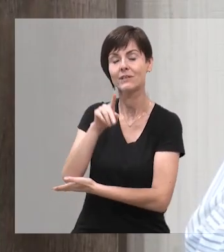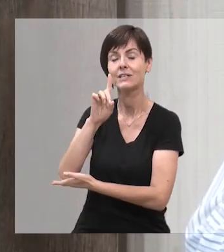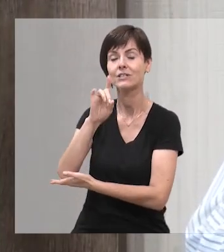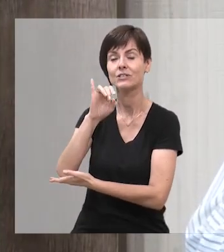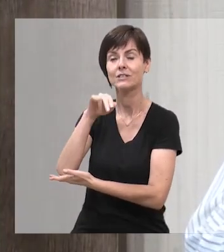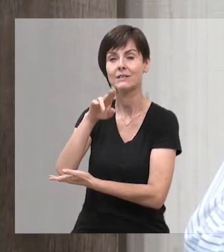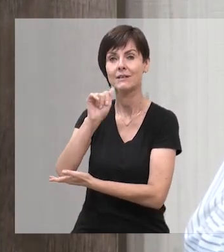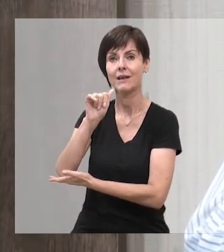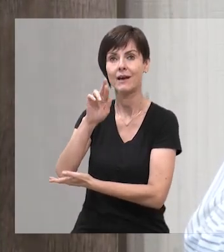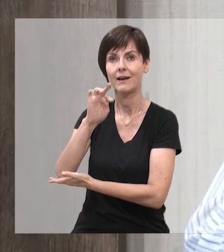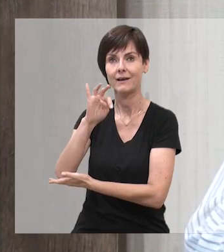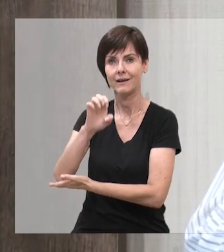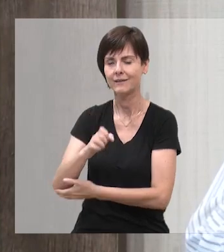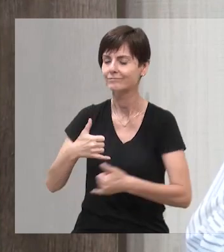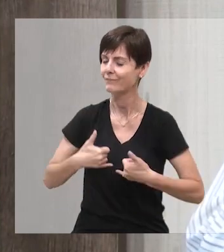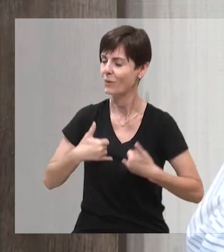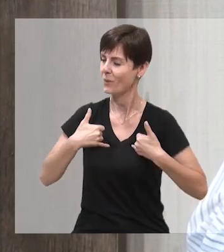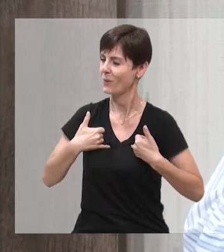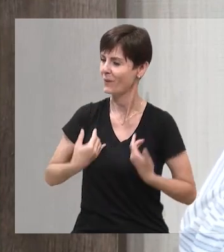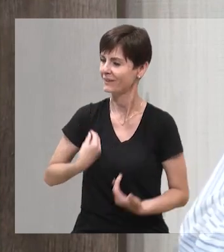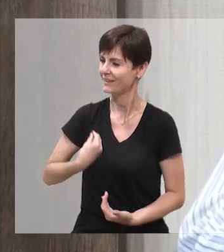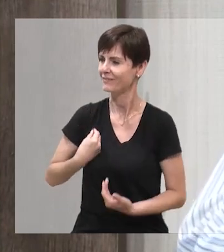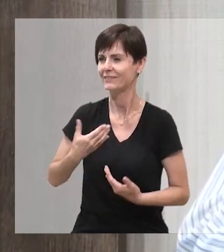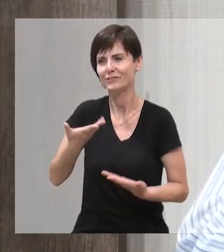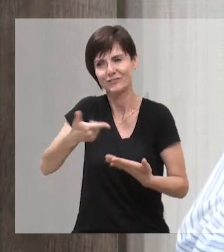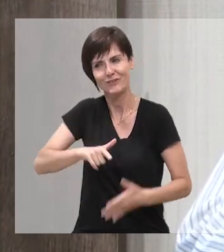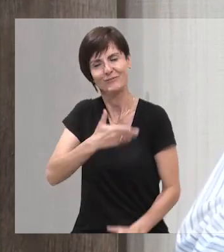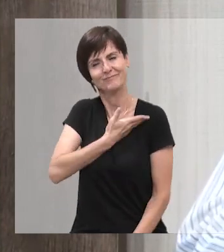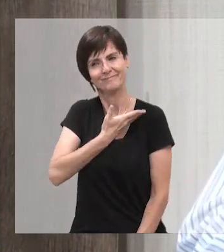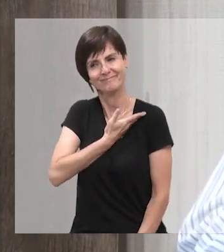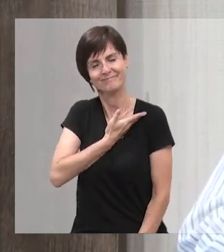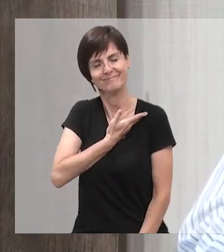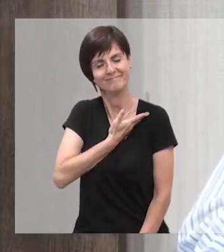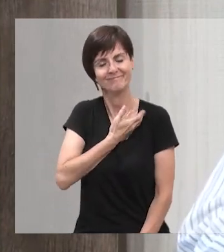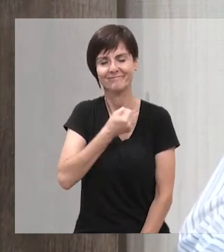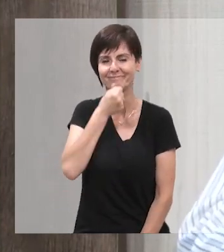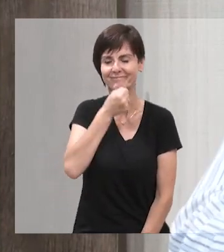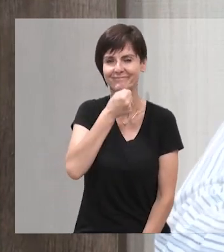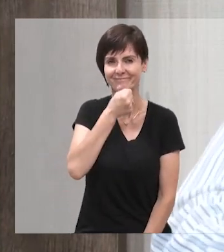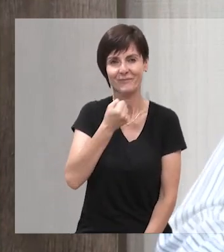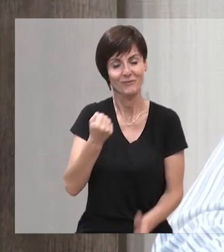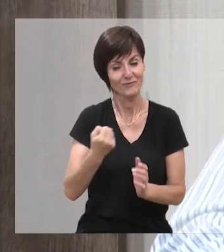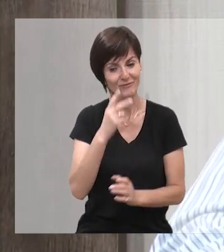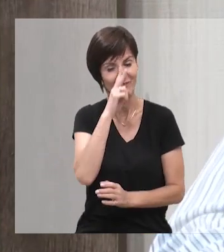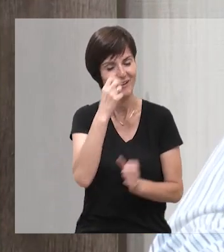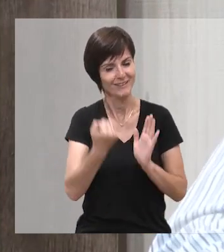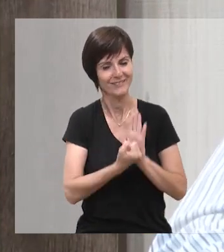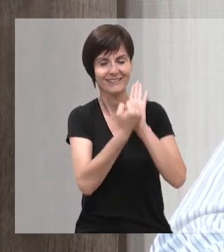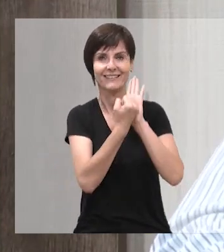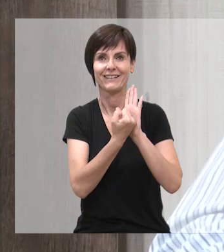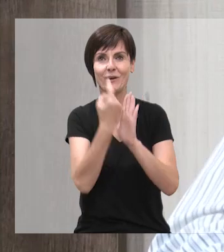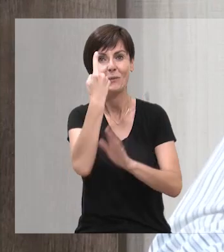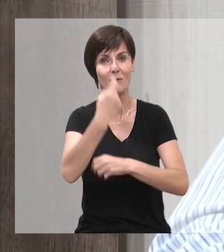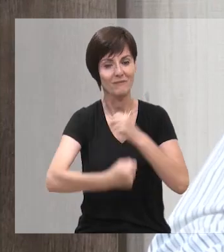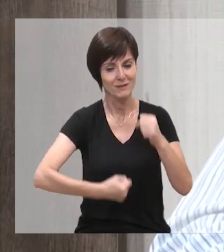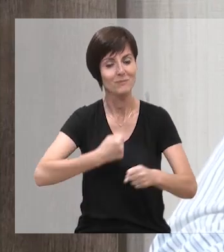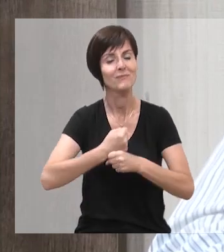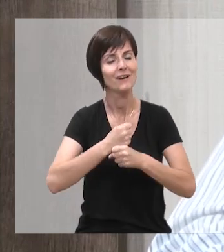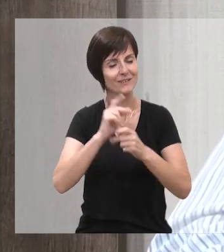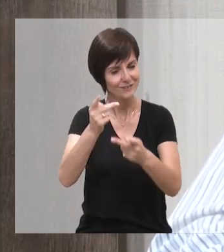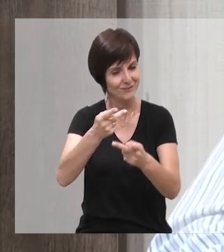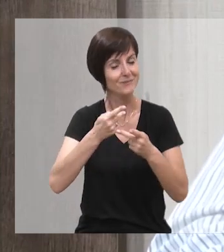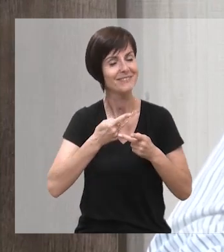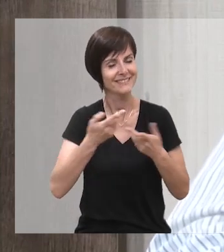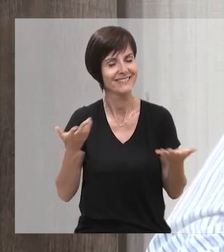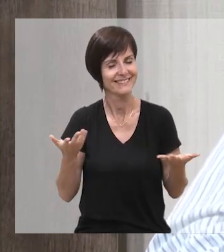professor Dinarte. Uma honra ter o amigo aqui novamente. Presença forte e marcante. Pelo menos uma vez por ano,